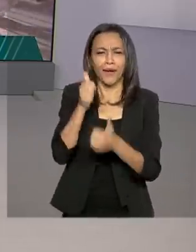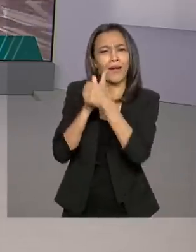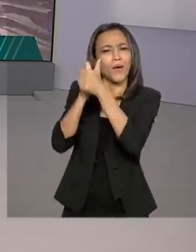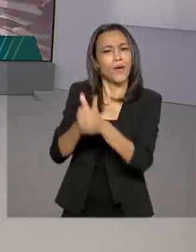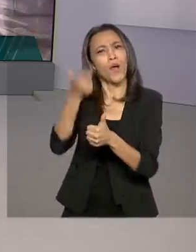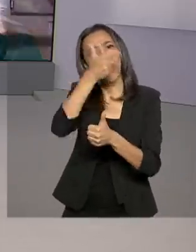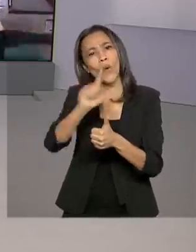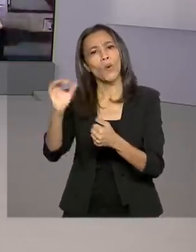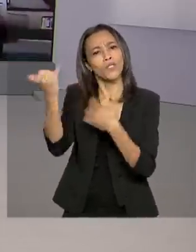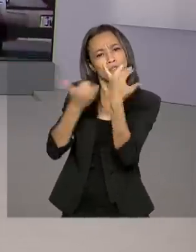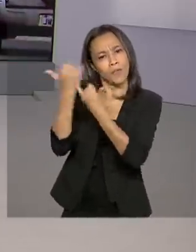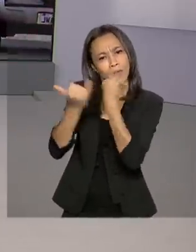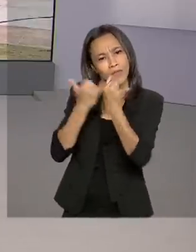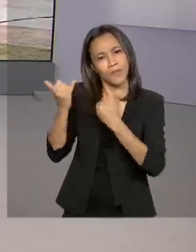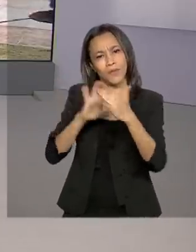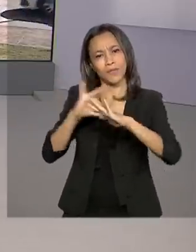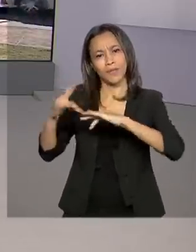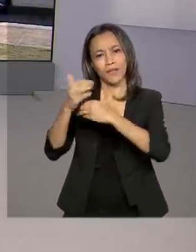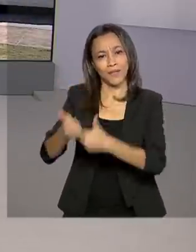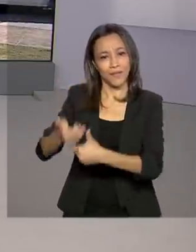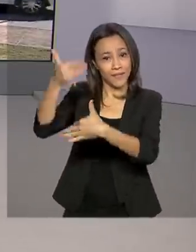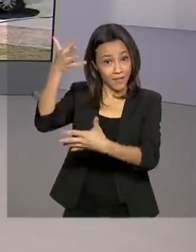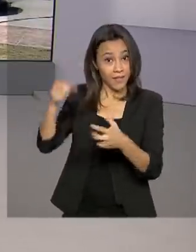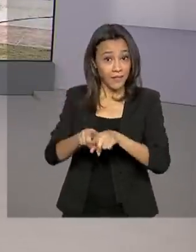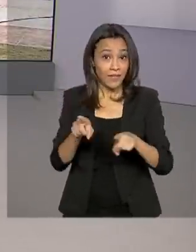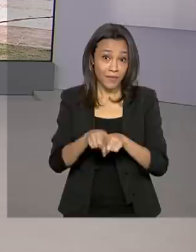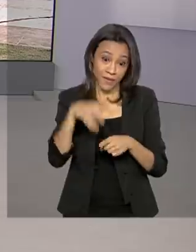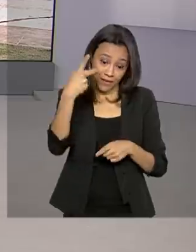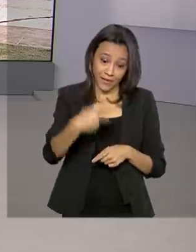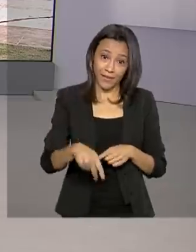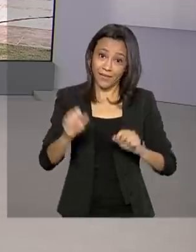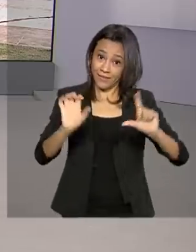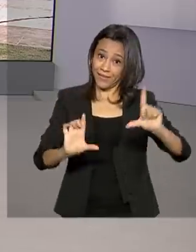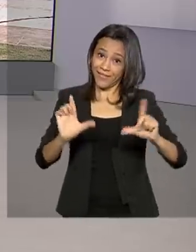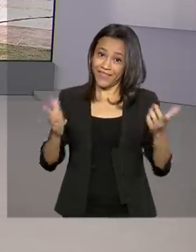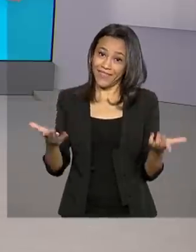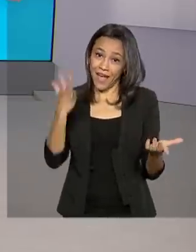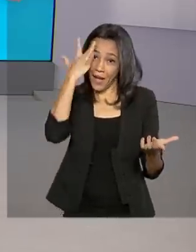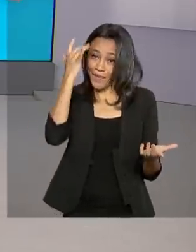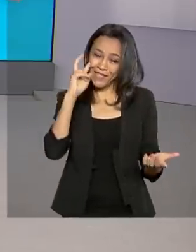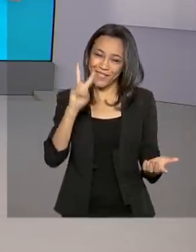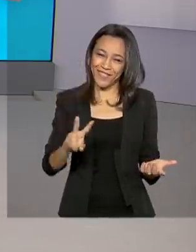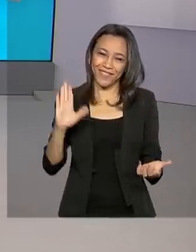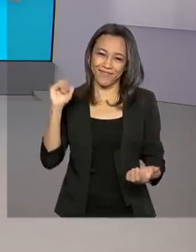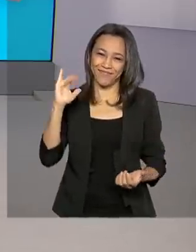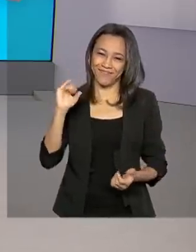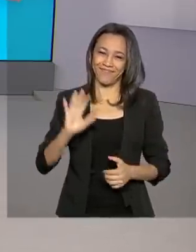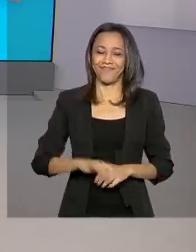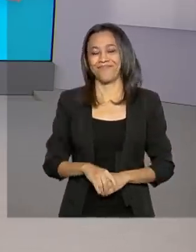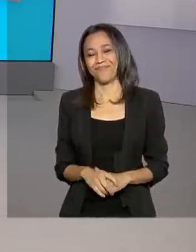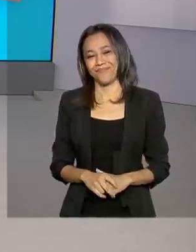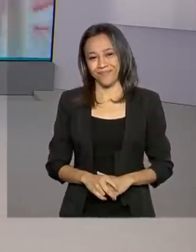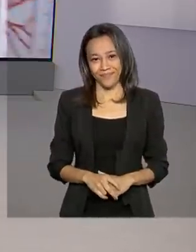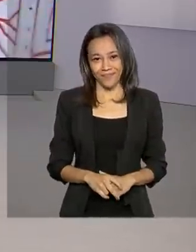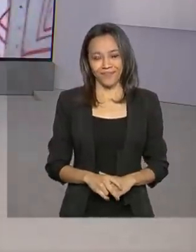outras notícias pelas nossas redes sociais e também em nossa programação. Nos vemos amanhã. Até lá. Tchau.